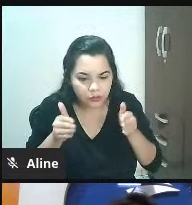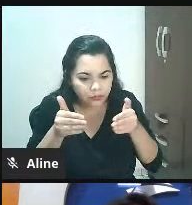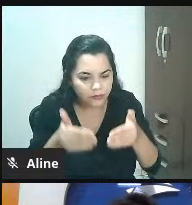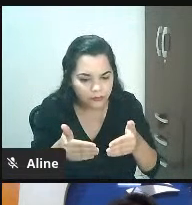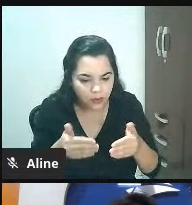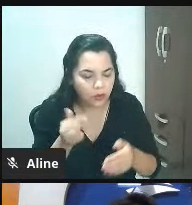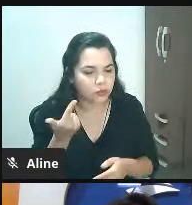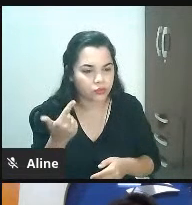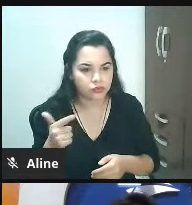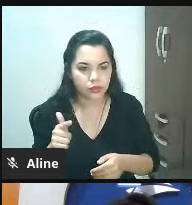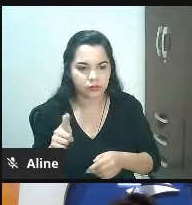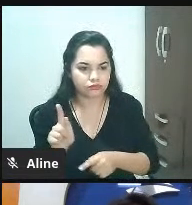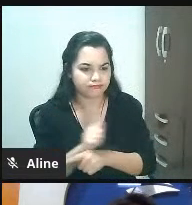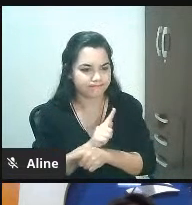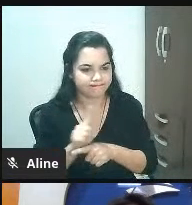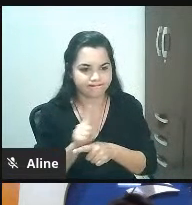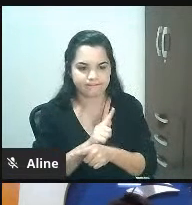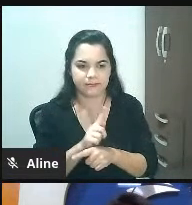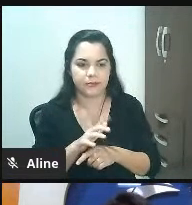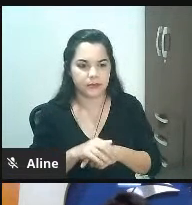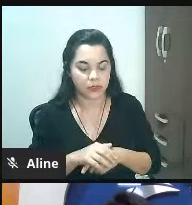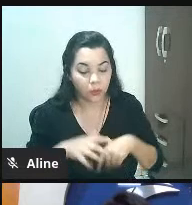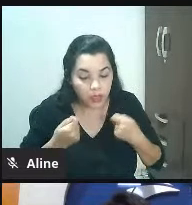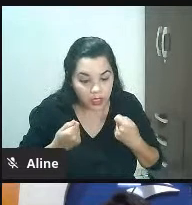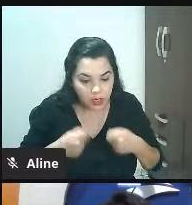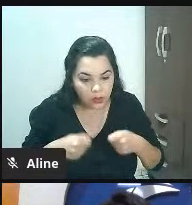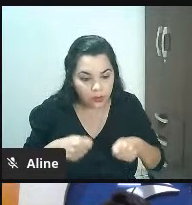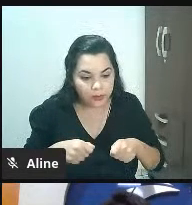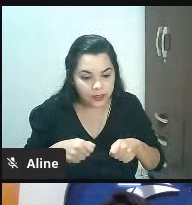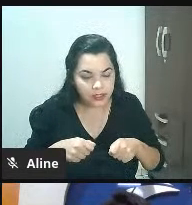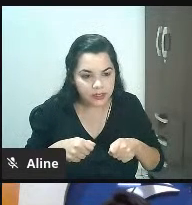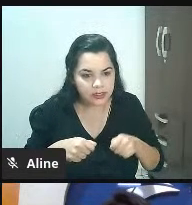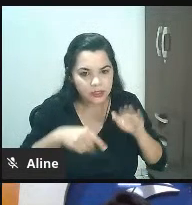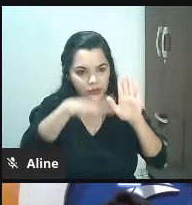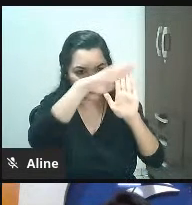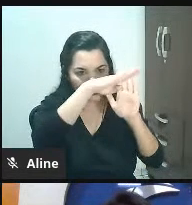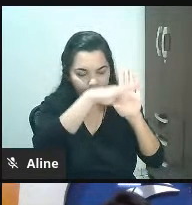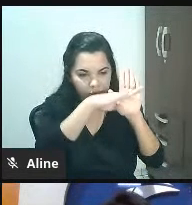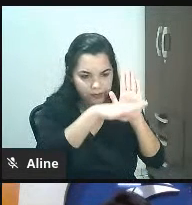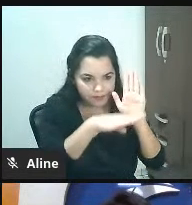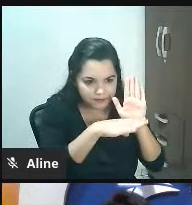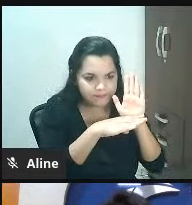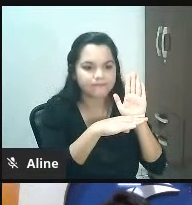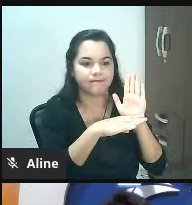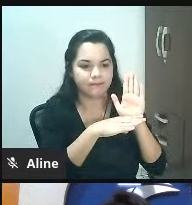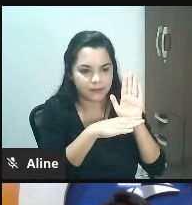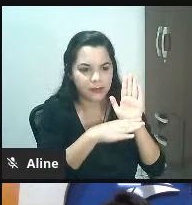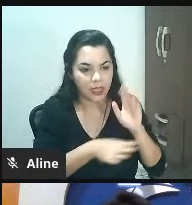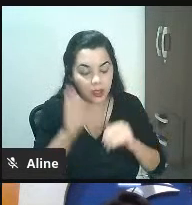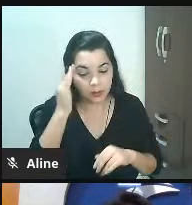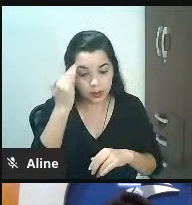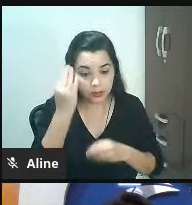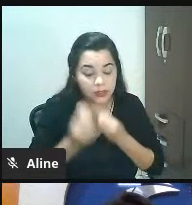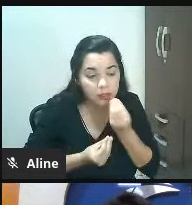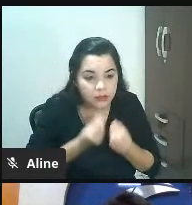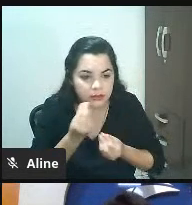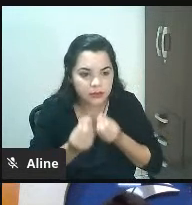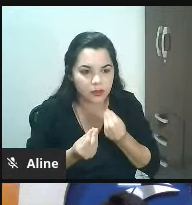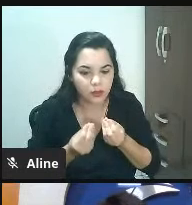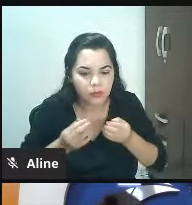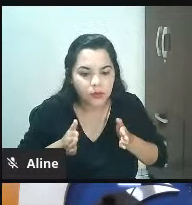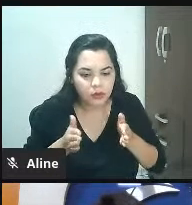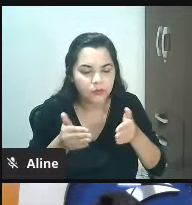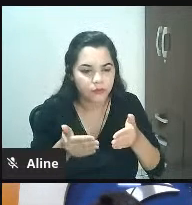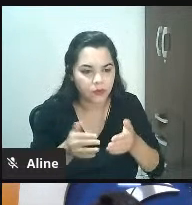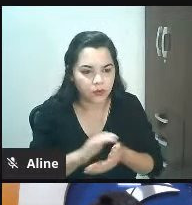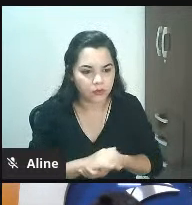preciso, para gerir, eu preciso de dados, números, informações, para que eu possa entender para onde a coisa está indo. Então, primeira coisa,